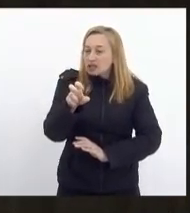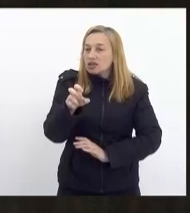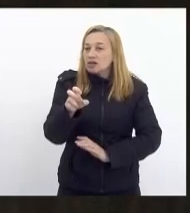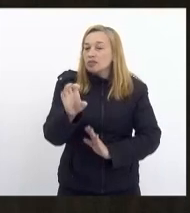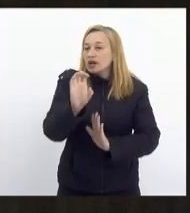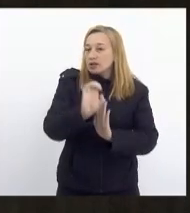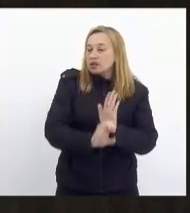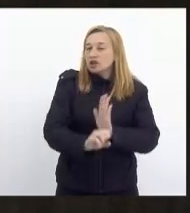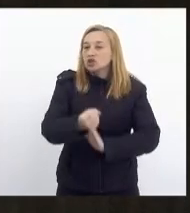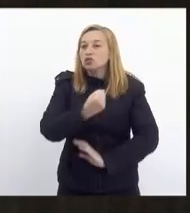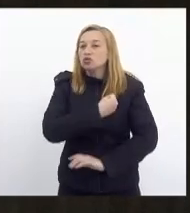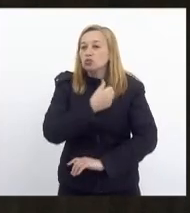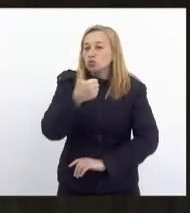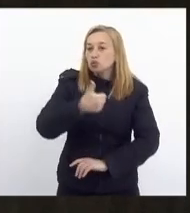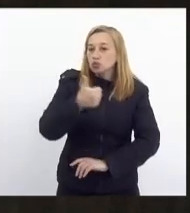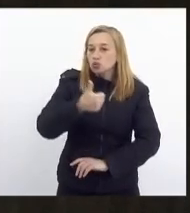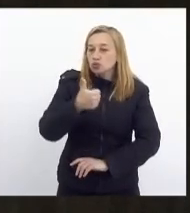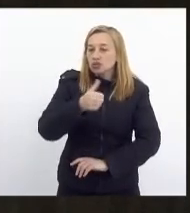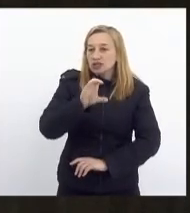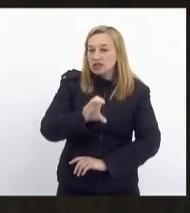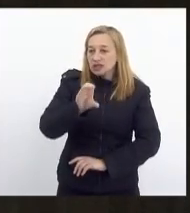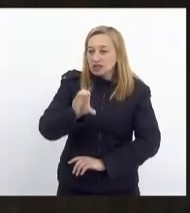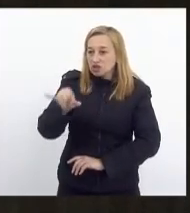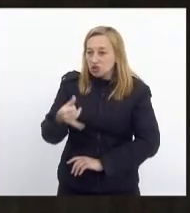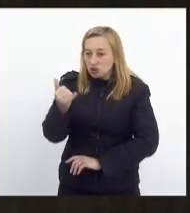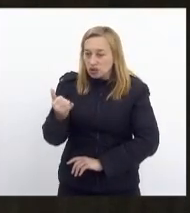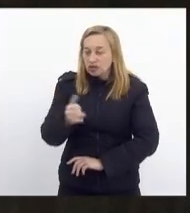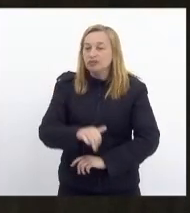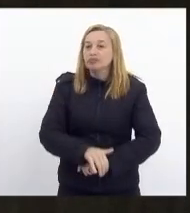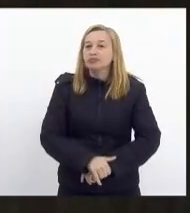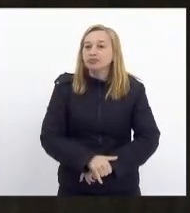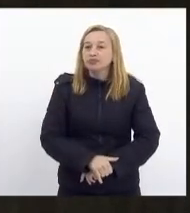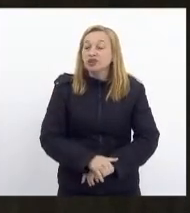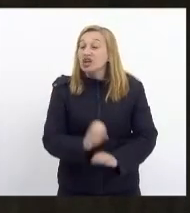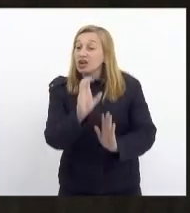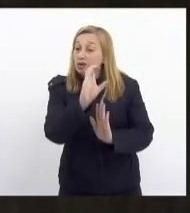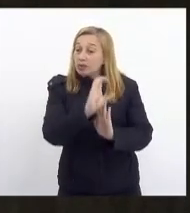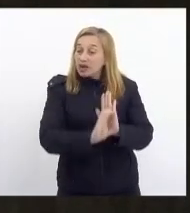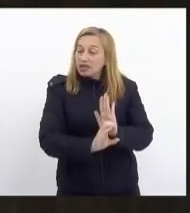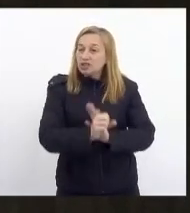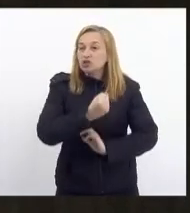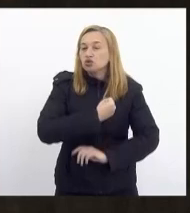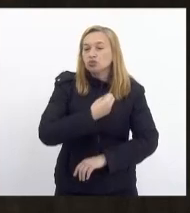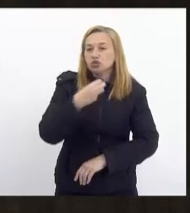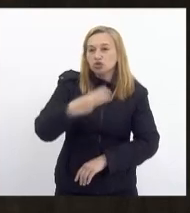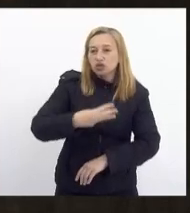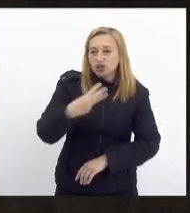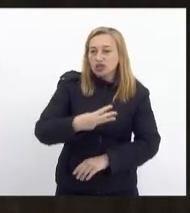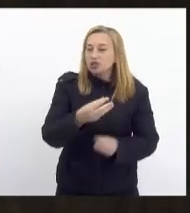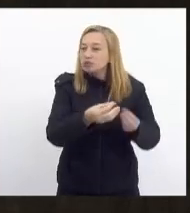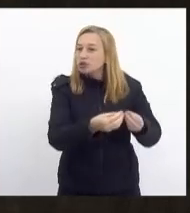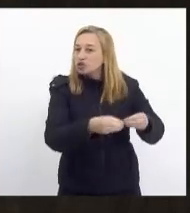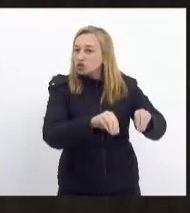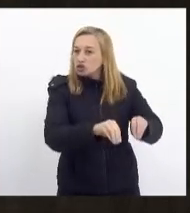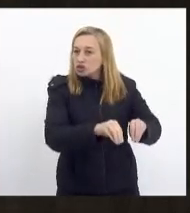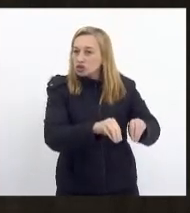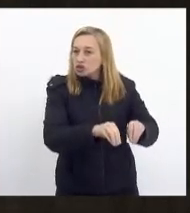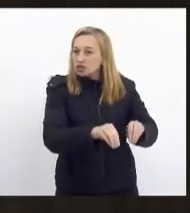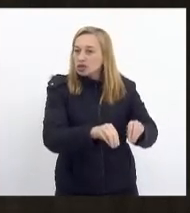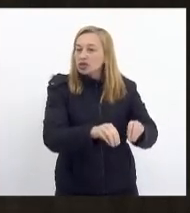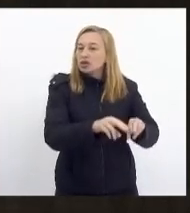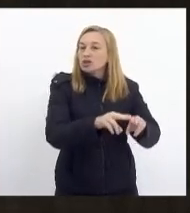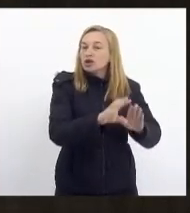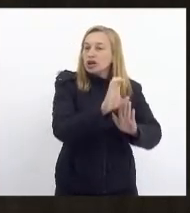emenda número 1 da CCJ. Emenda número 3, prejudicada pela